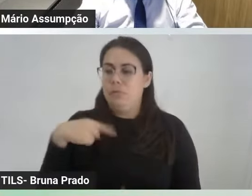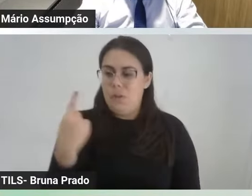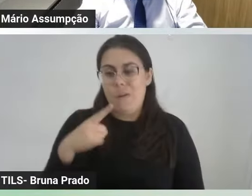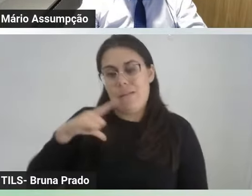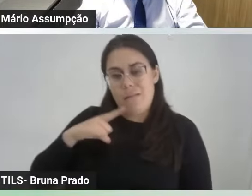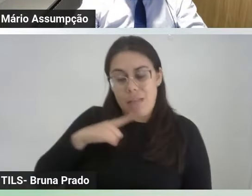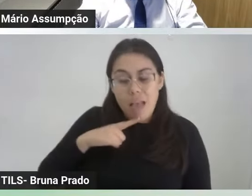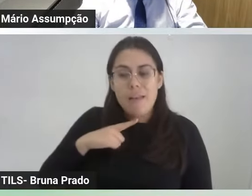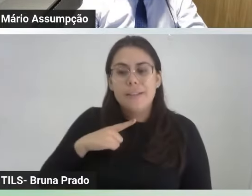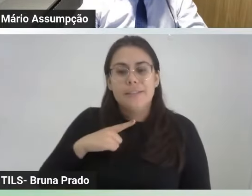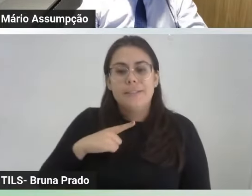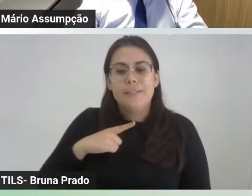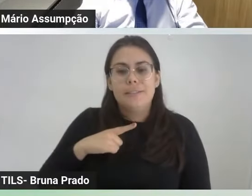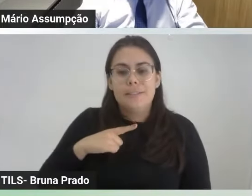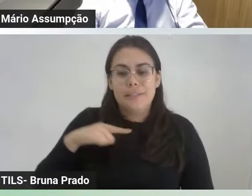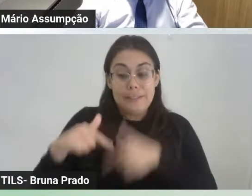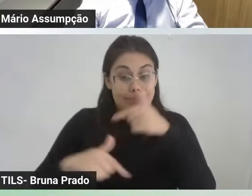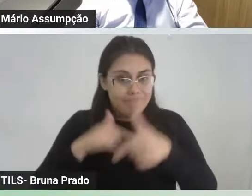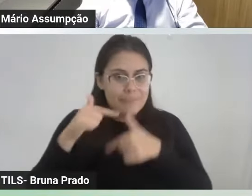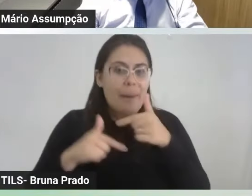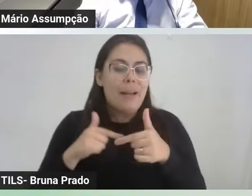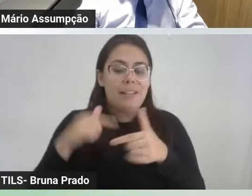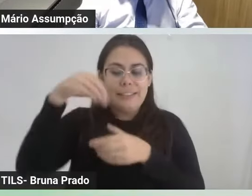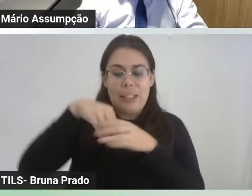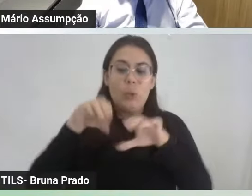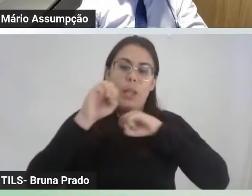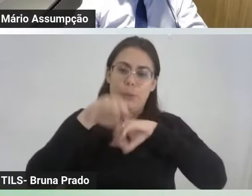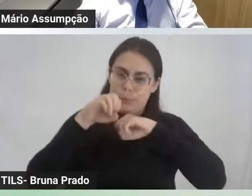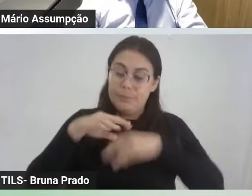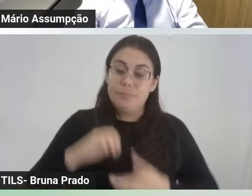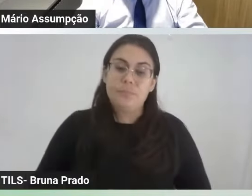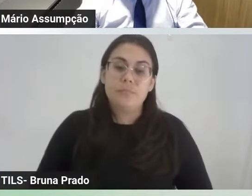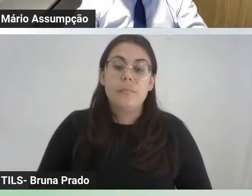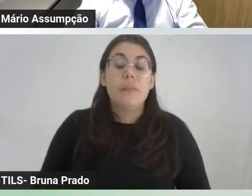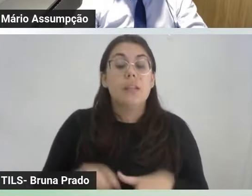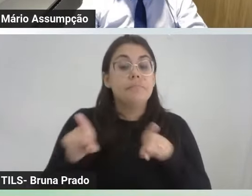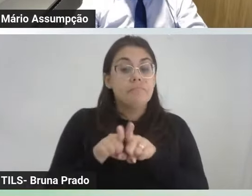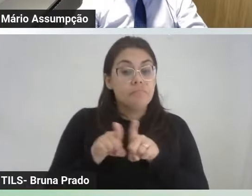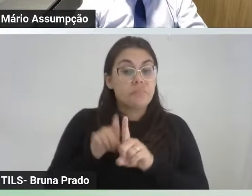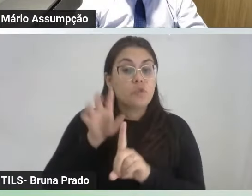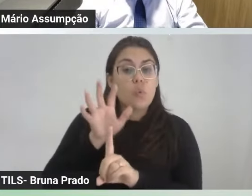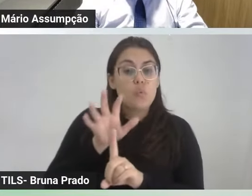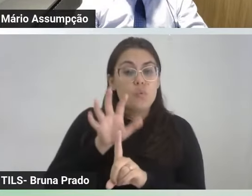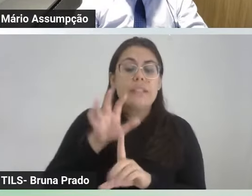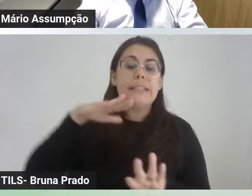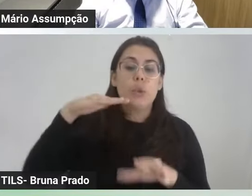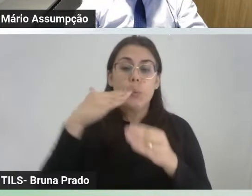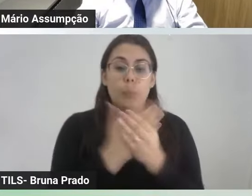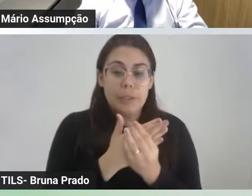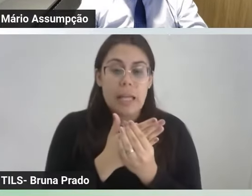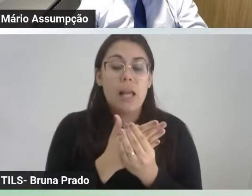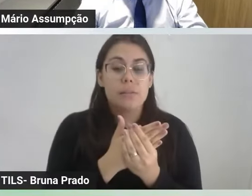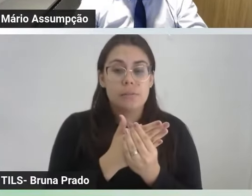trabalhado na educação, inclusive. E isso reflete também nos processos, eu